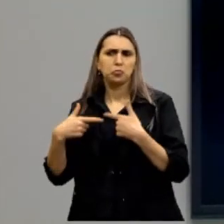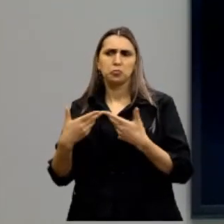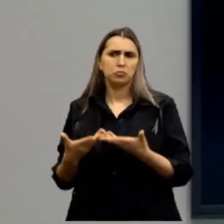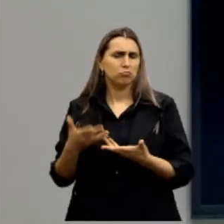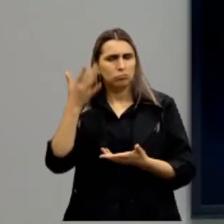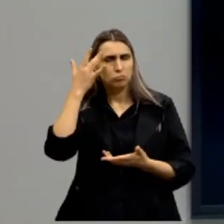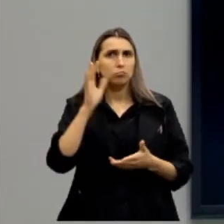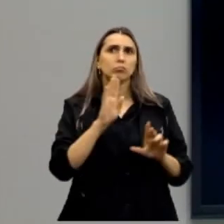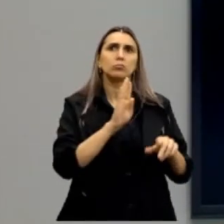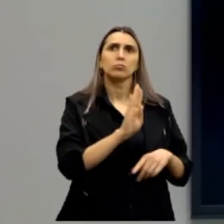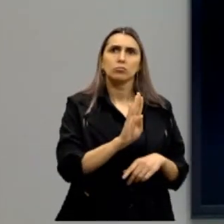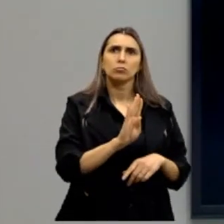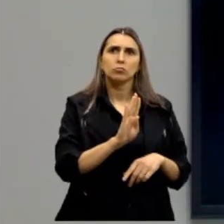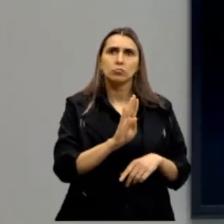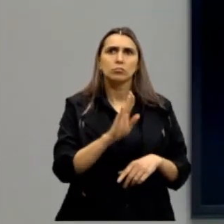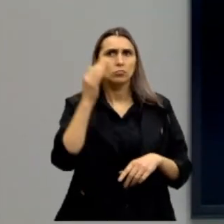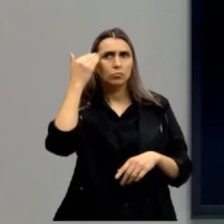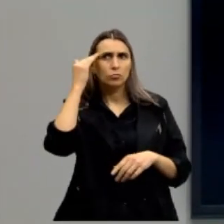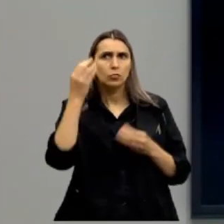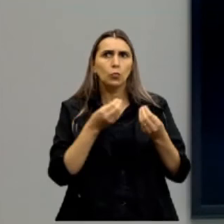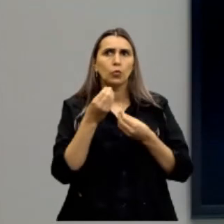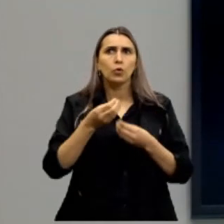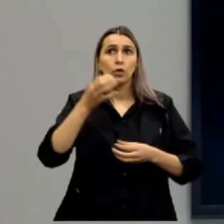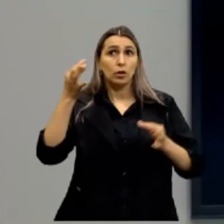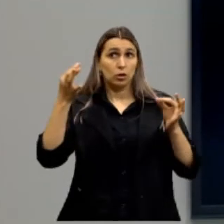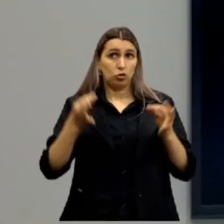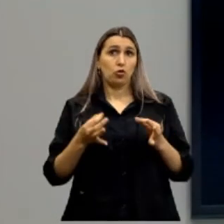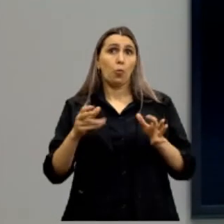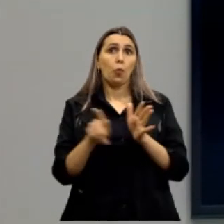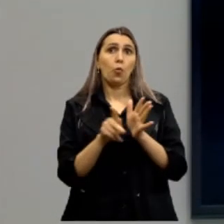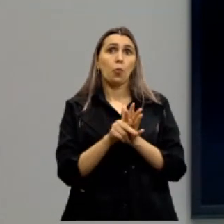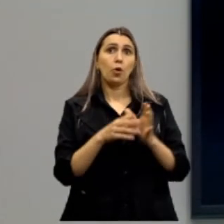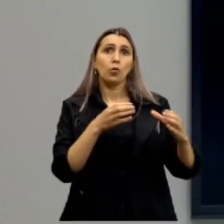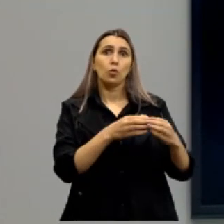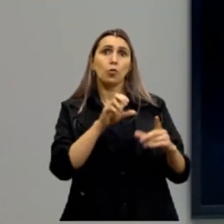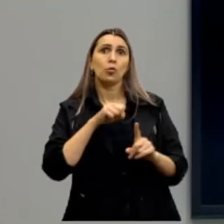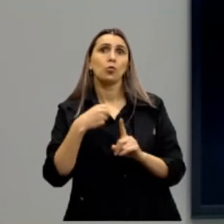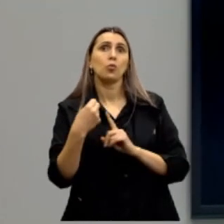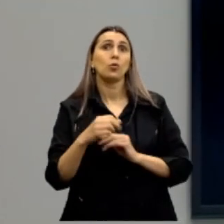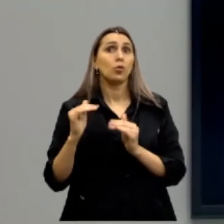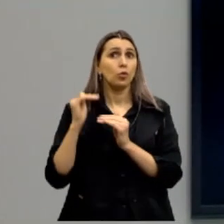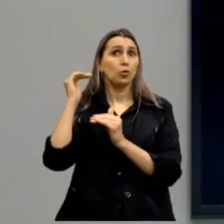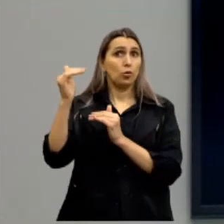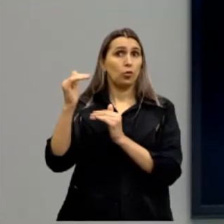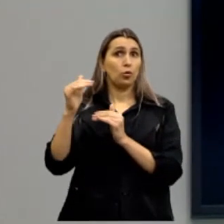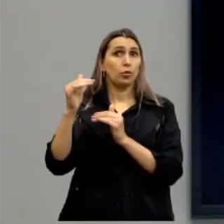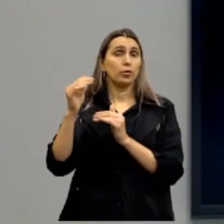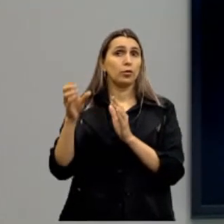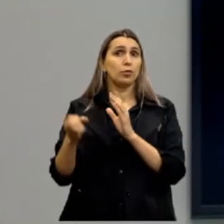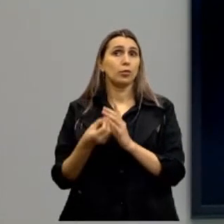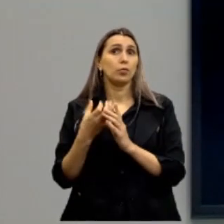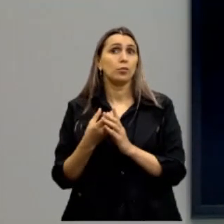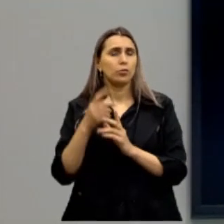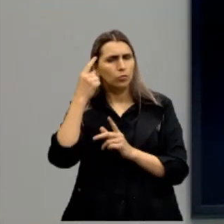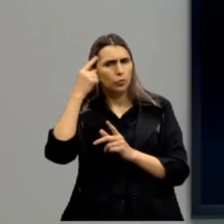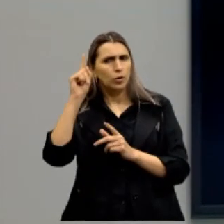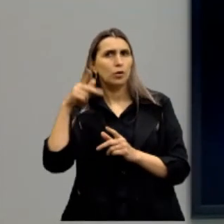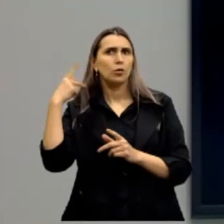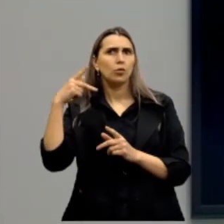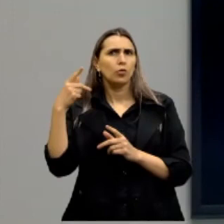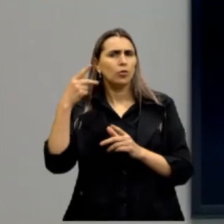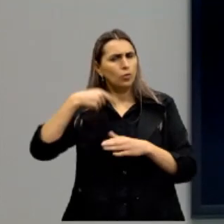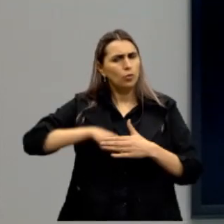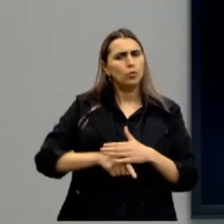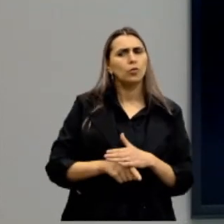isso. B, era entendida como a dignidade própria dos grupos sociais superiores, fruto de uma concepção política